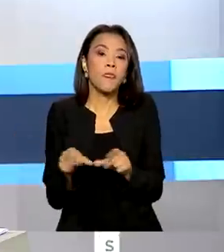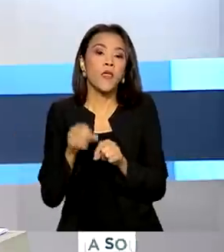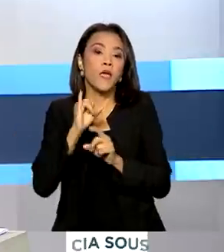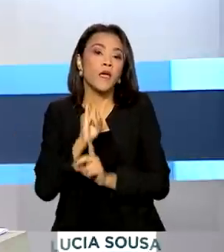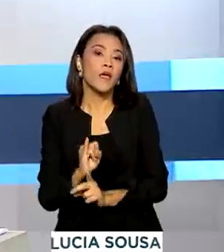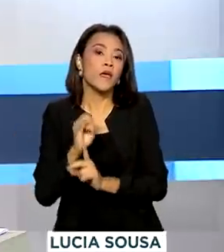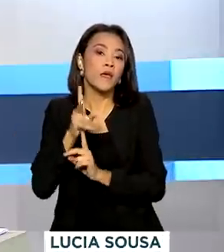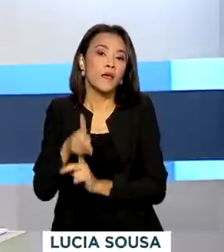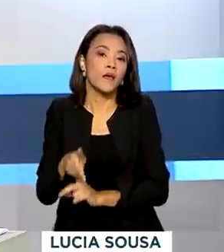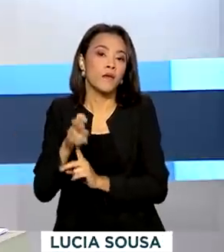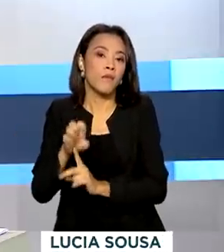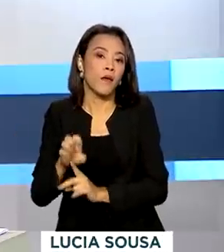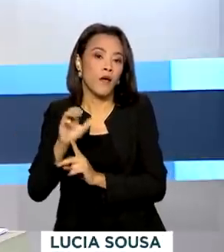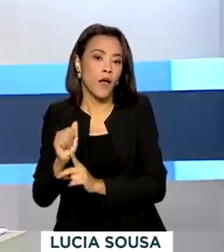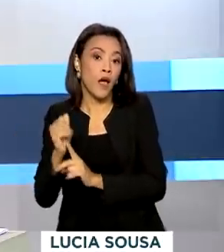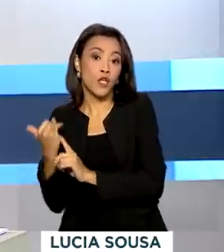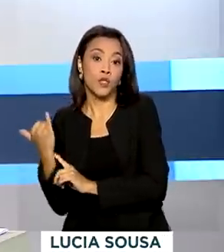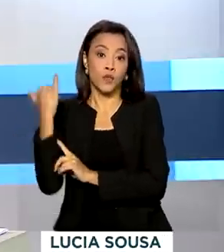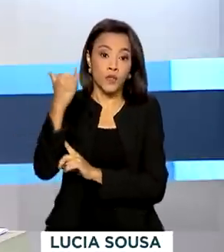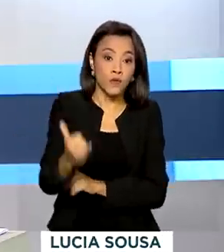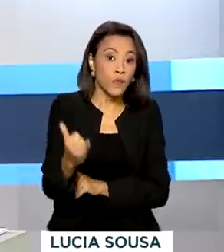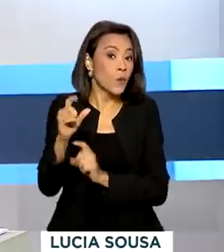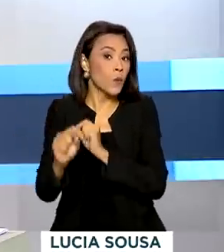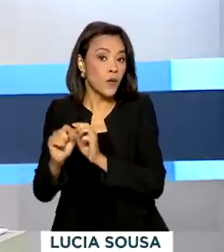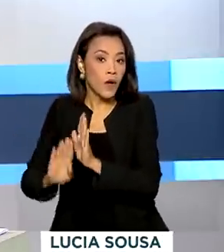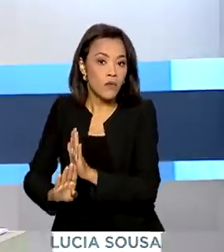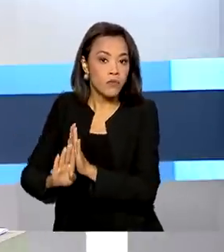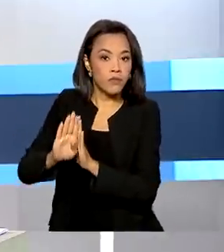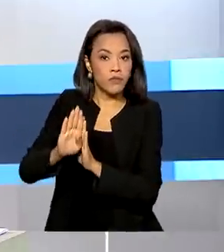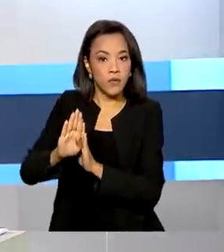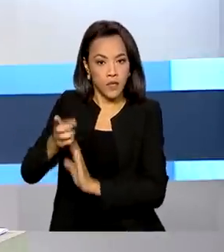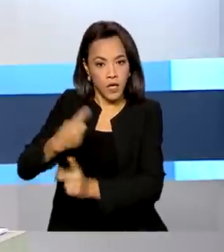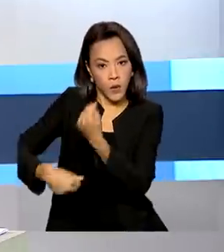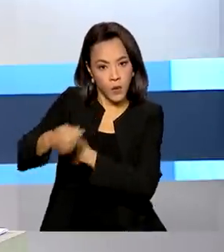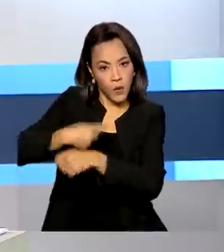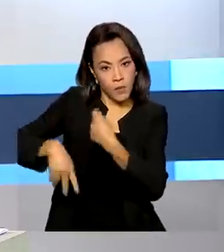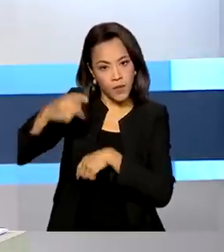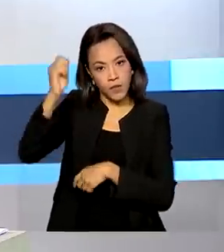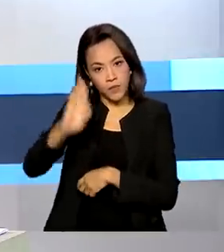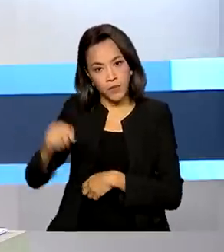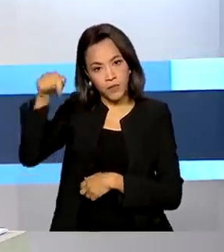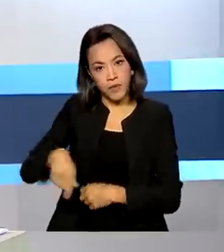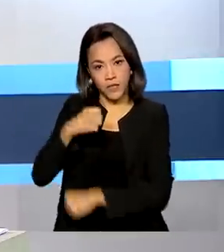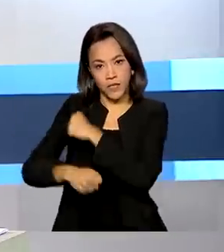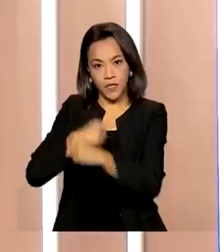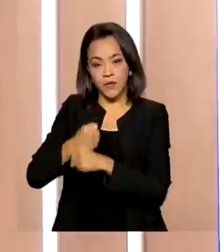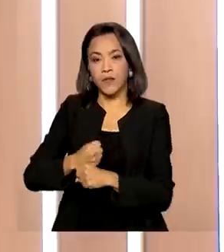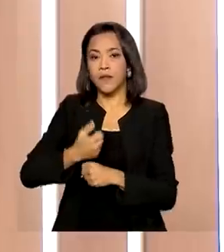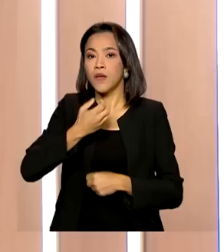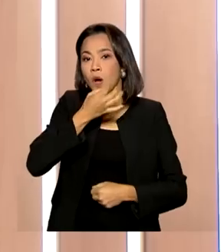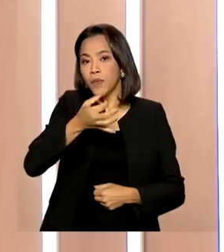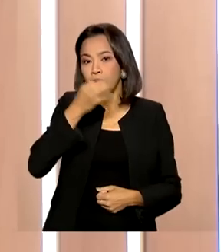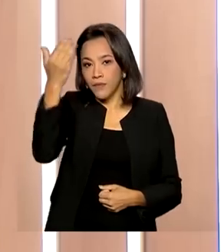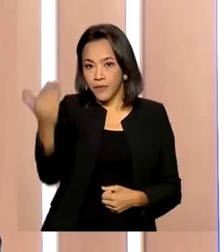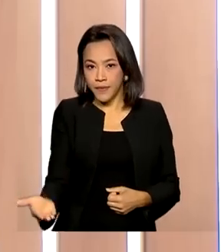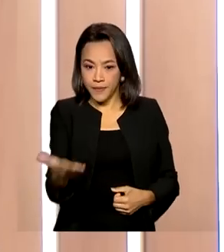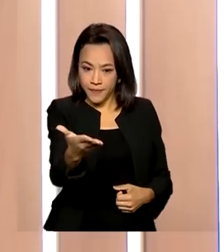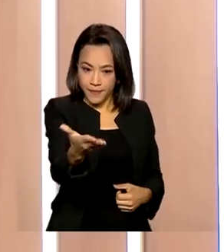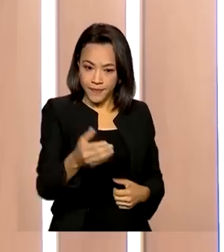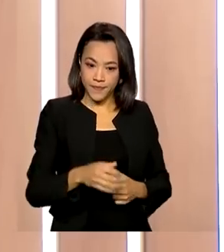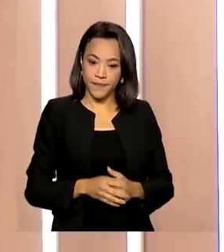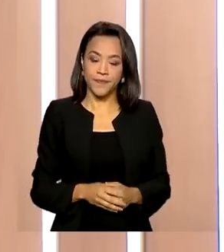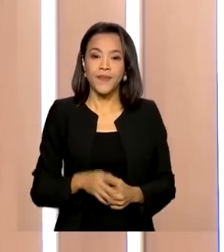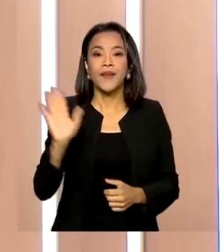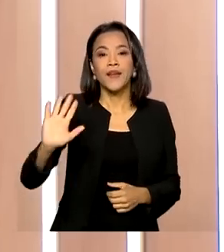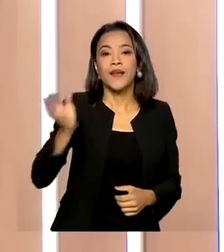a projeção de crescimento da economia brasileira para este ano. Quem comenta é Ricardo Caldas. Bom